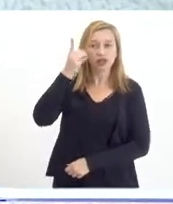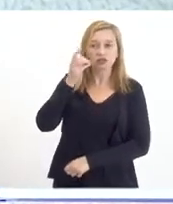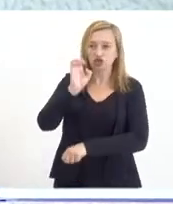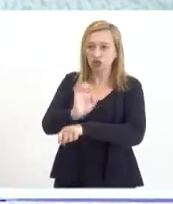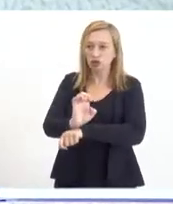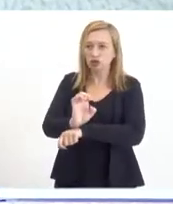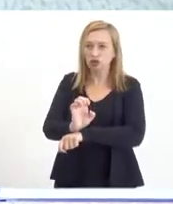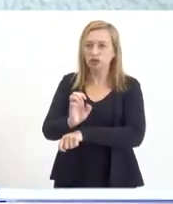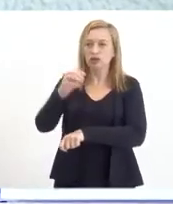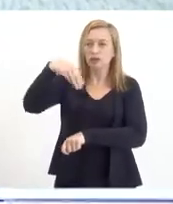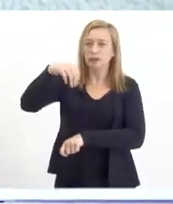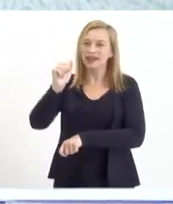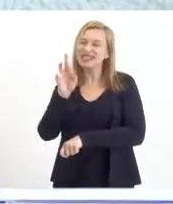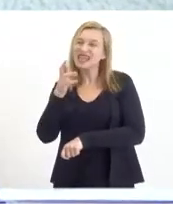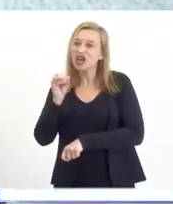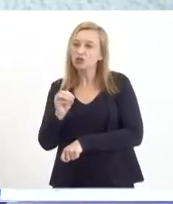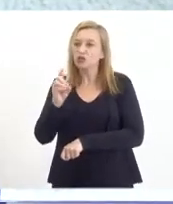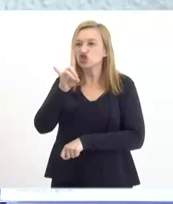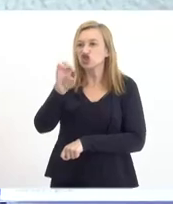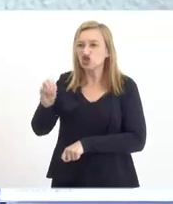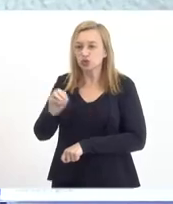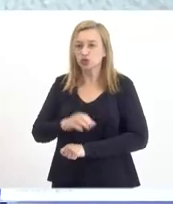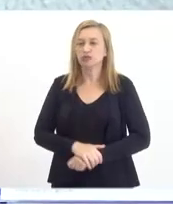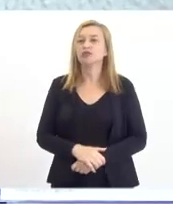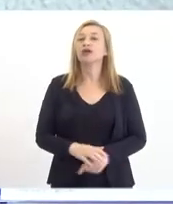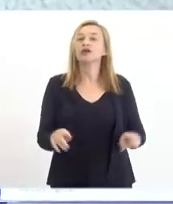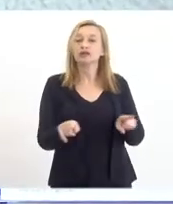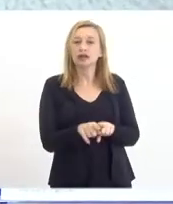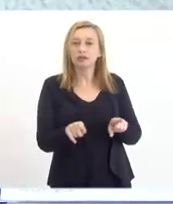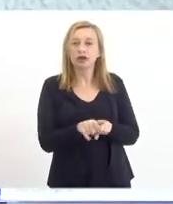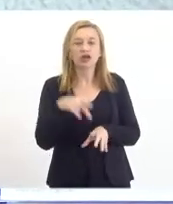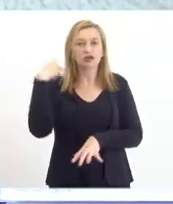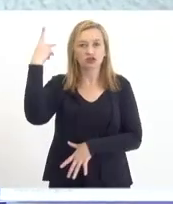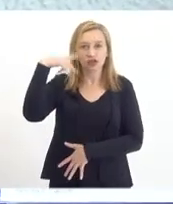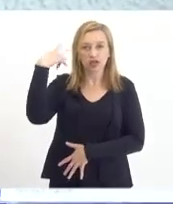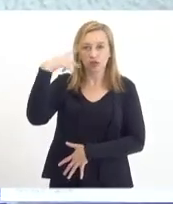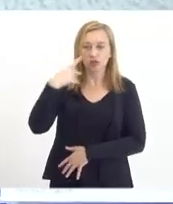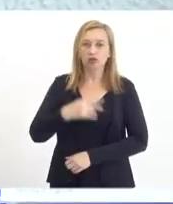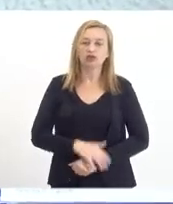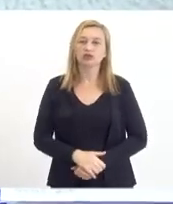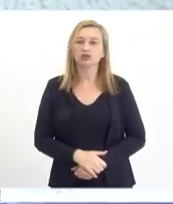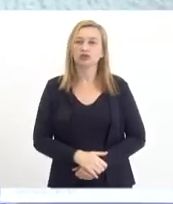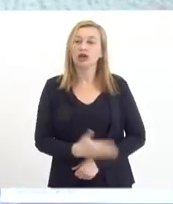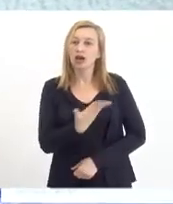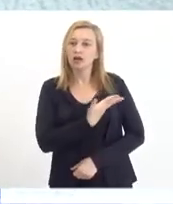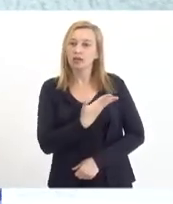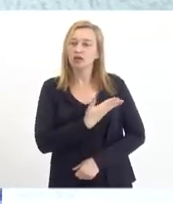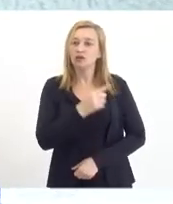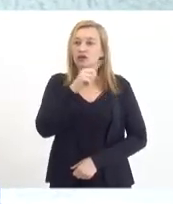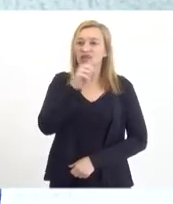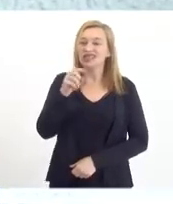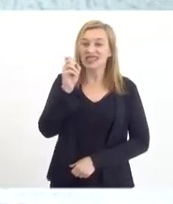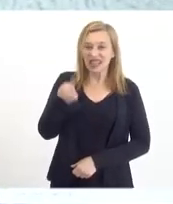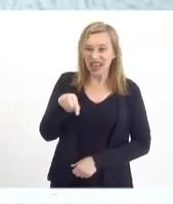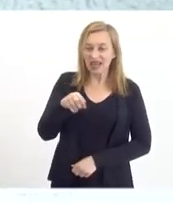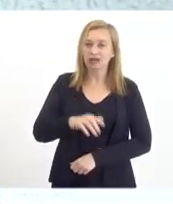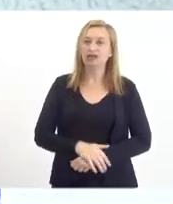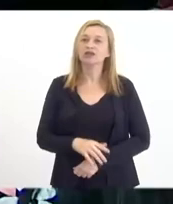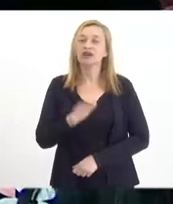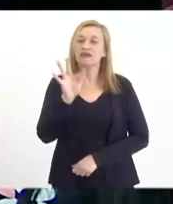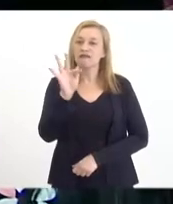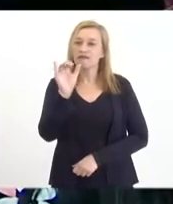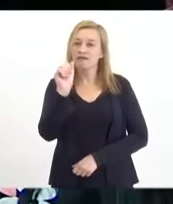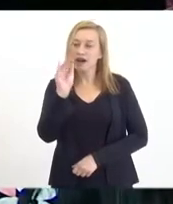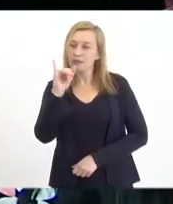Marcelo Dino, saudar os vereadores, saudar o amigo Zé Domingos, o Fábio